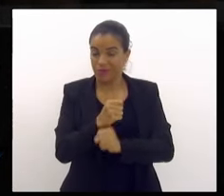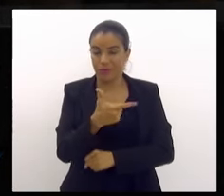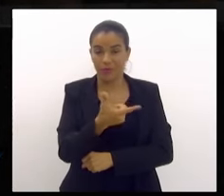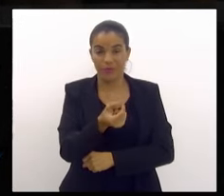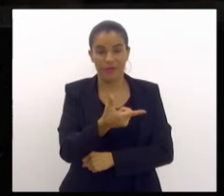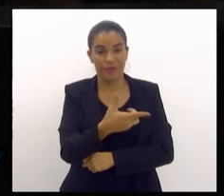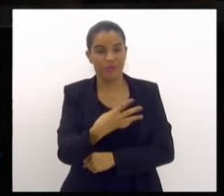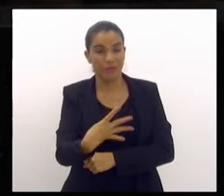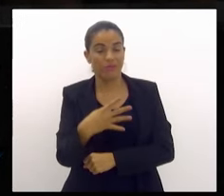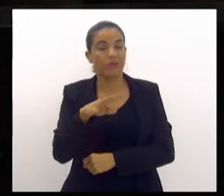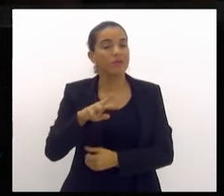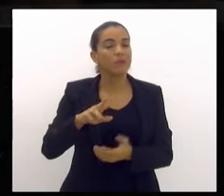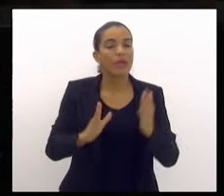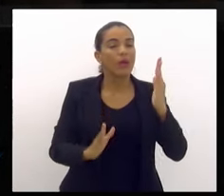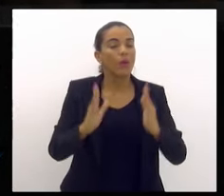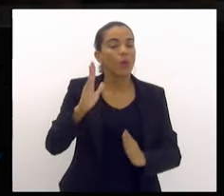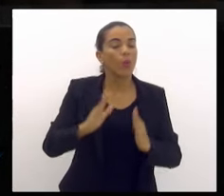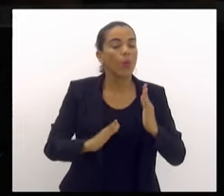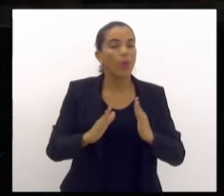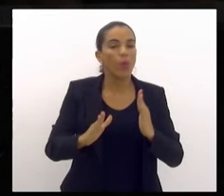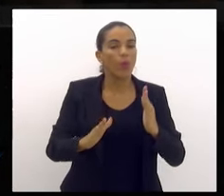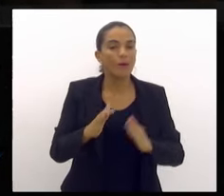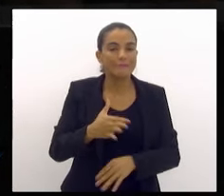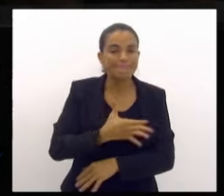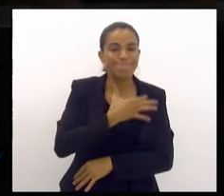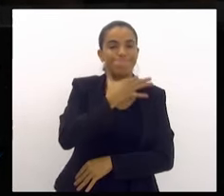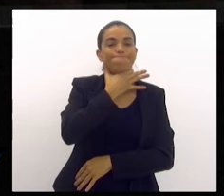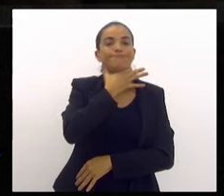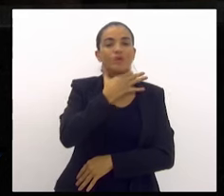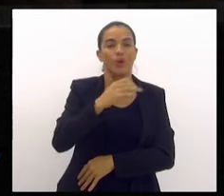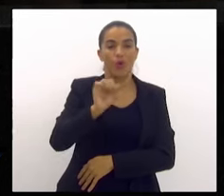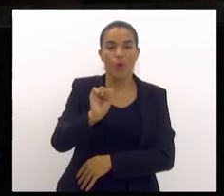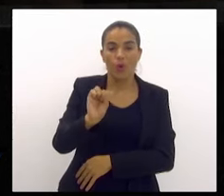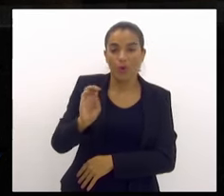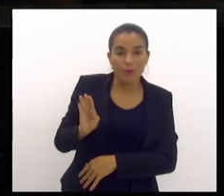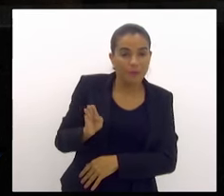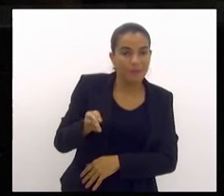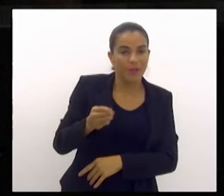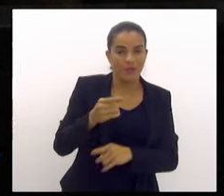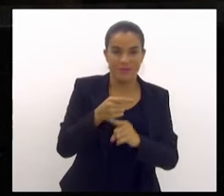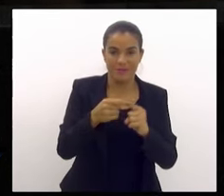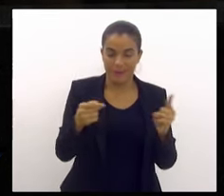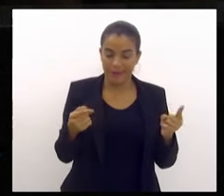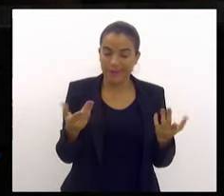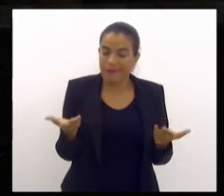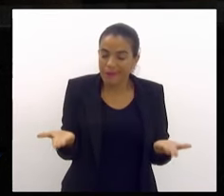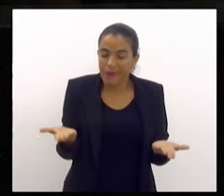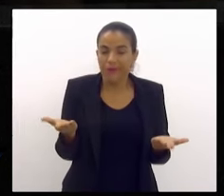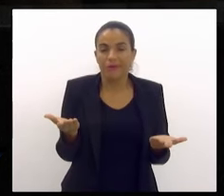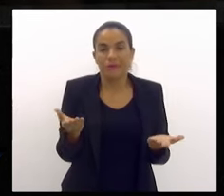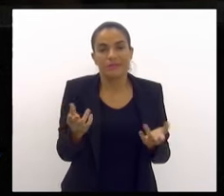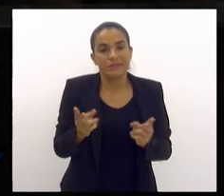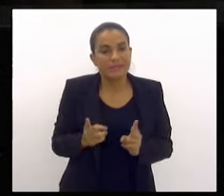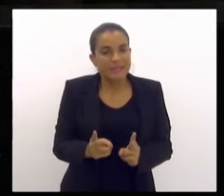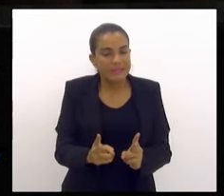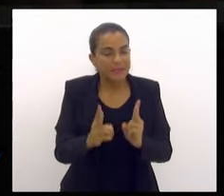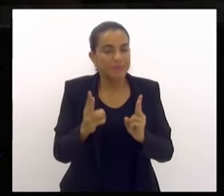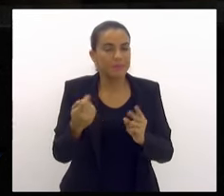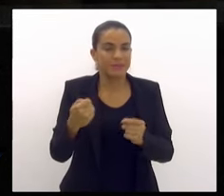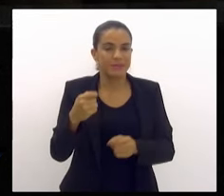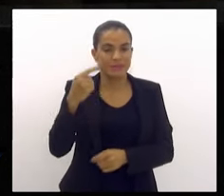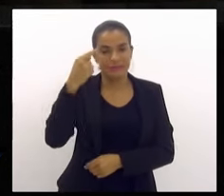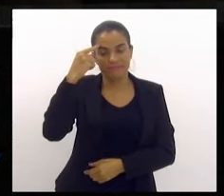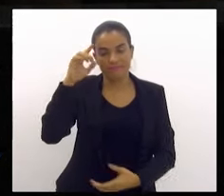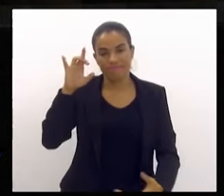é um rombo de 8 bilhões 15 e meio. Então, há sempre que se associar